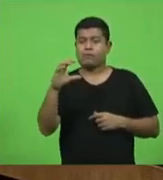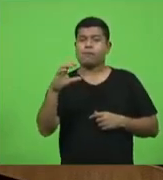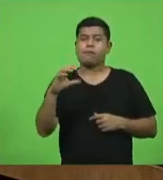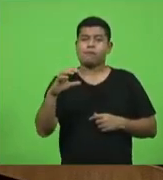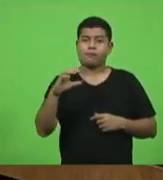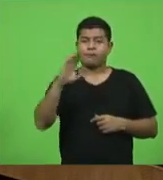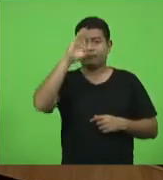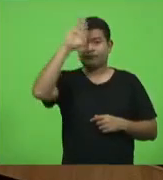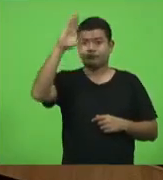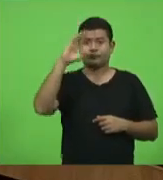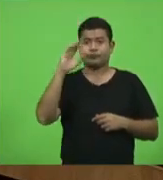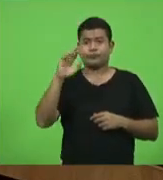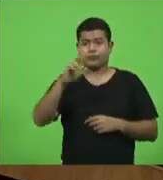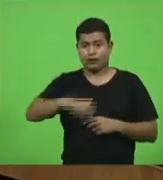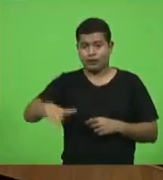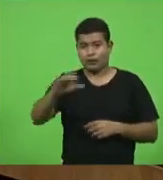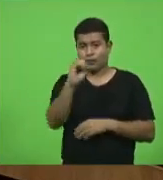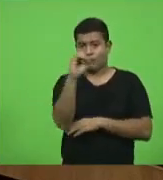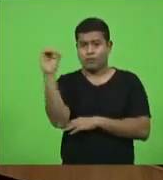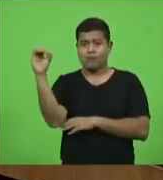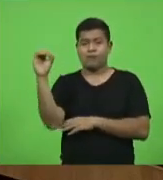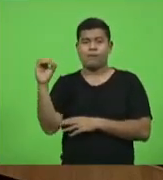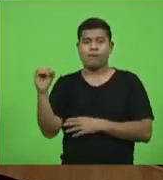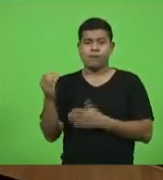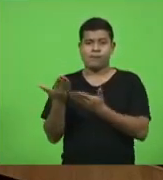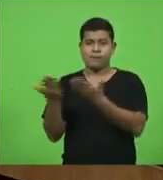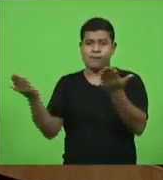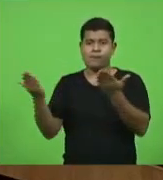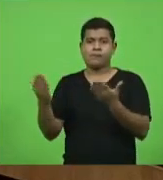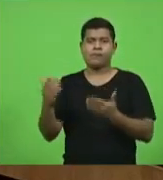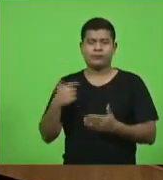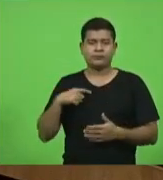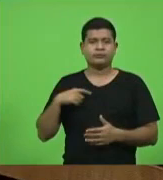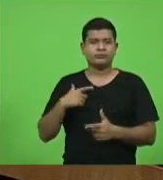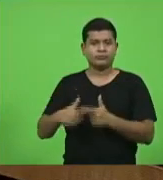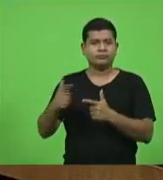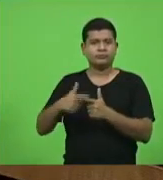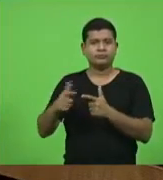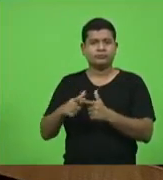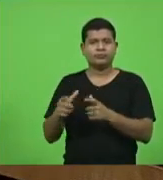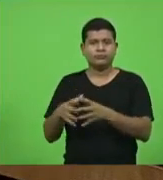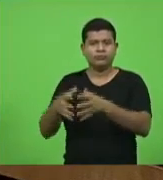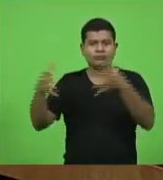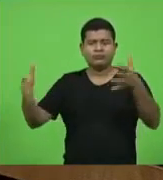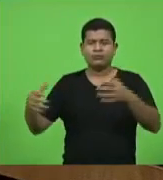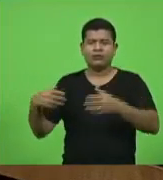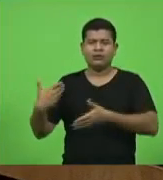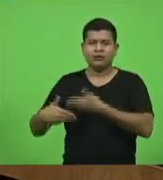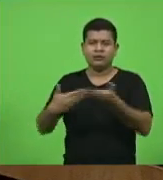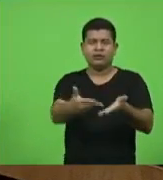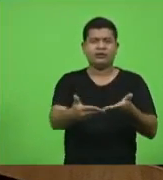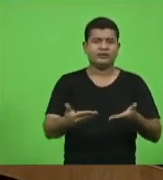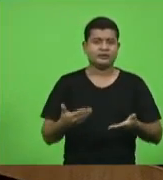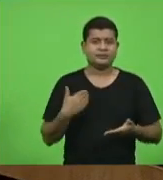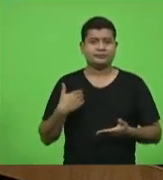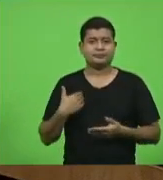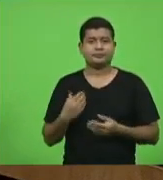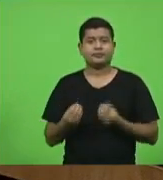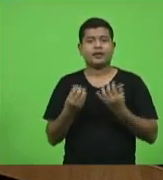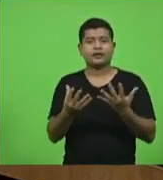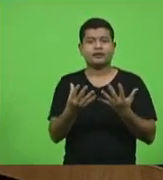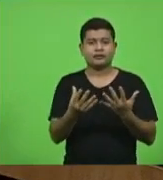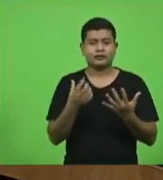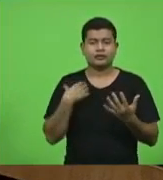na região oeste onde deu início a toda essa onda de contaminação na busca de estabelecer